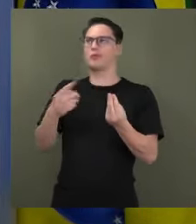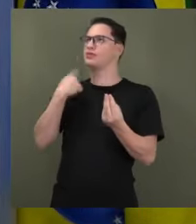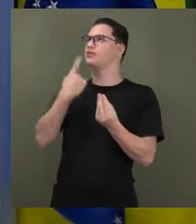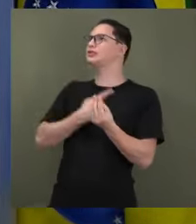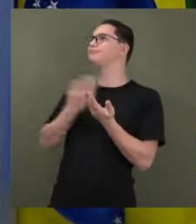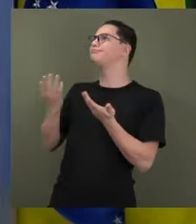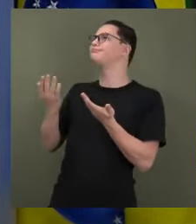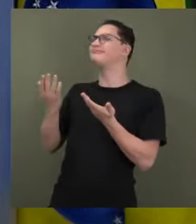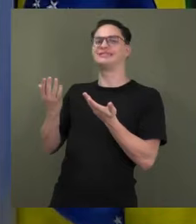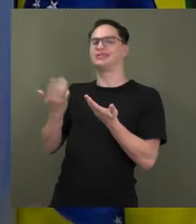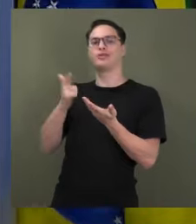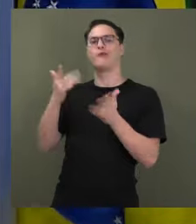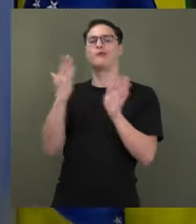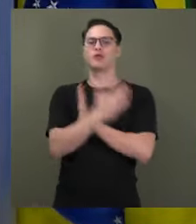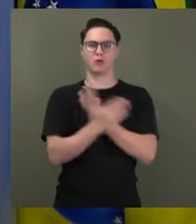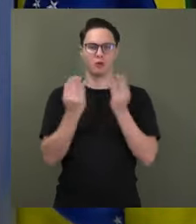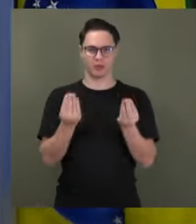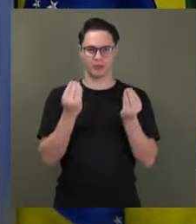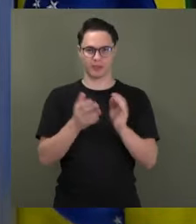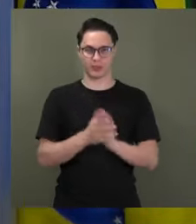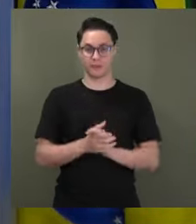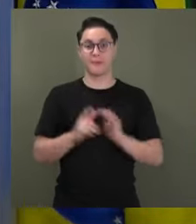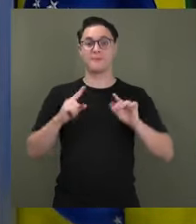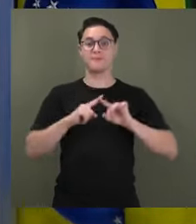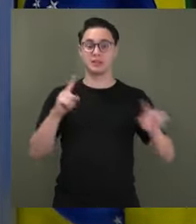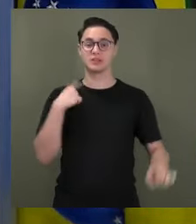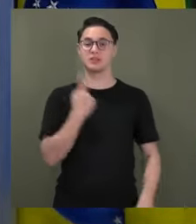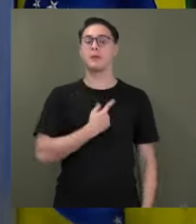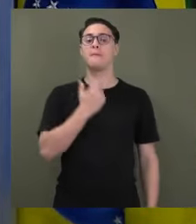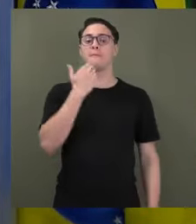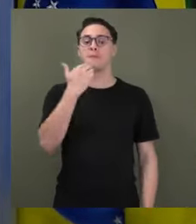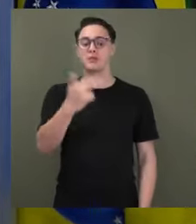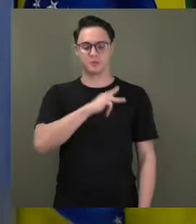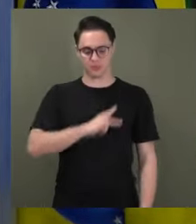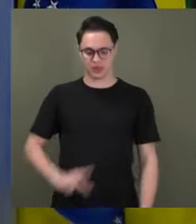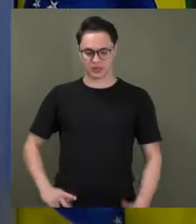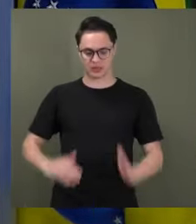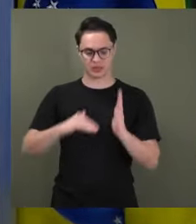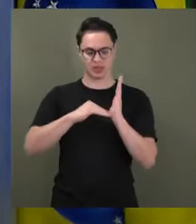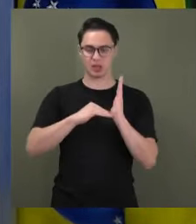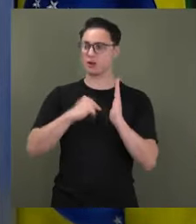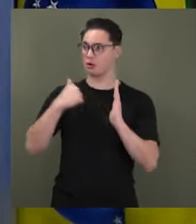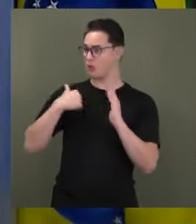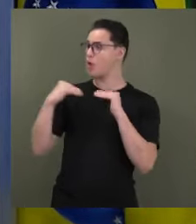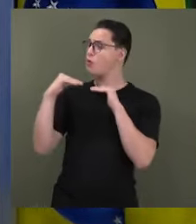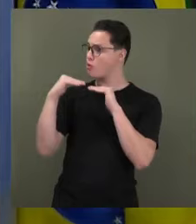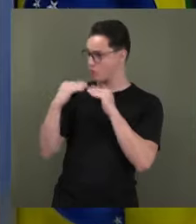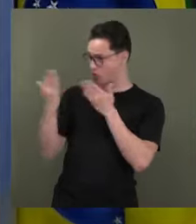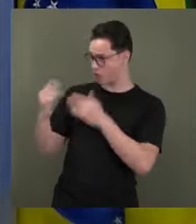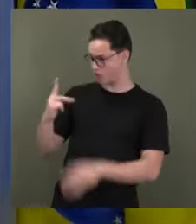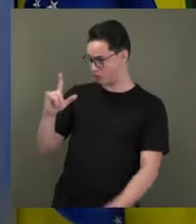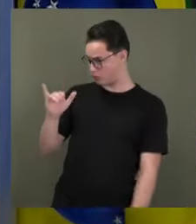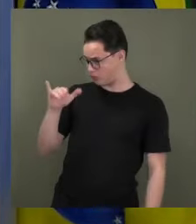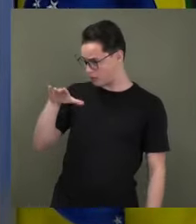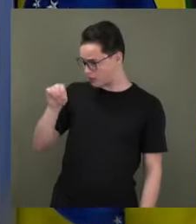gente pode recorrer ao presidente do Senado para que haja, e eu concordo com o senador Plínio Valério, quando coloca várias